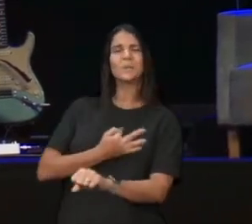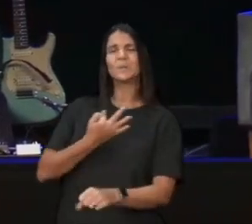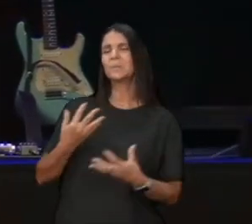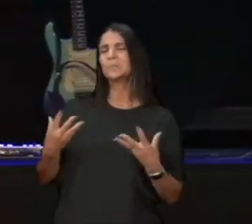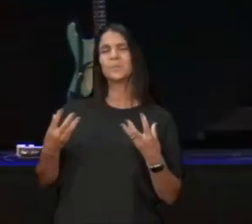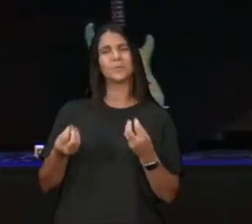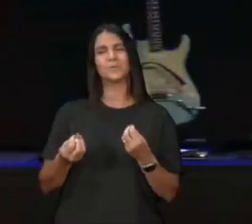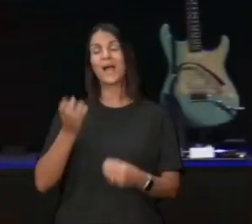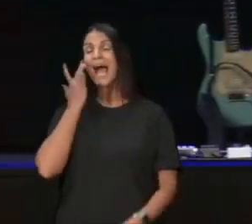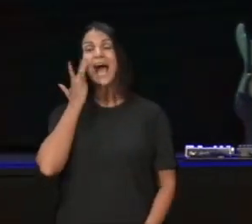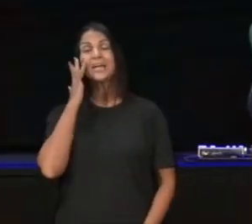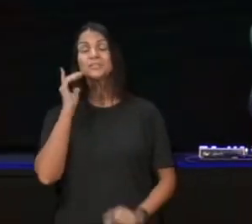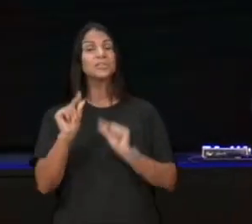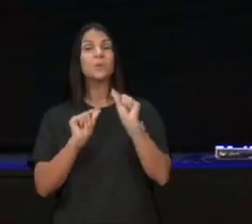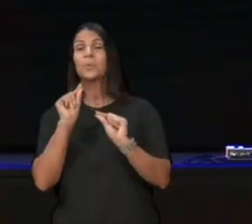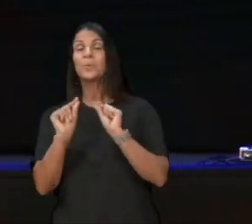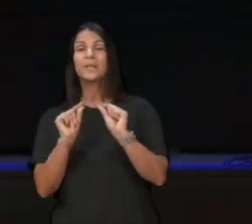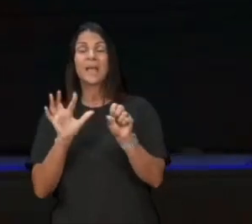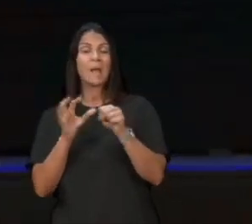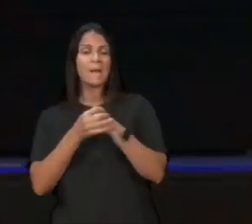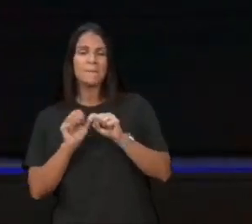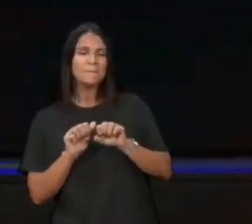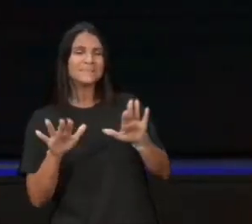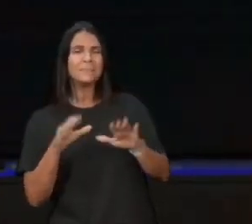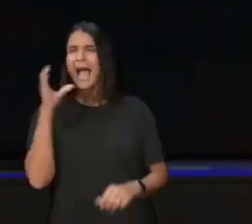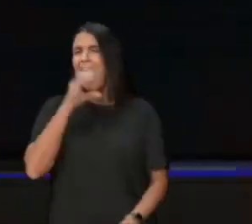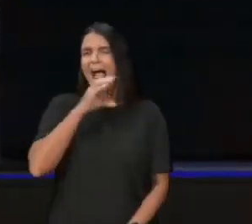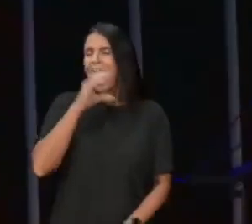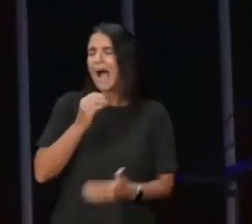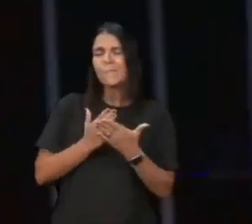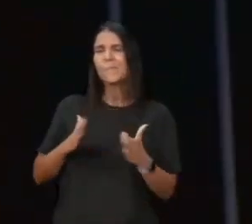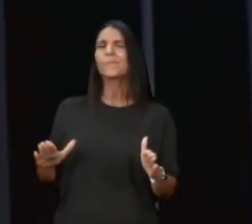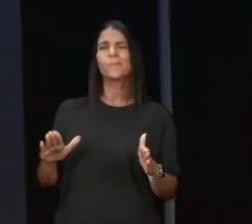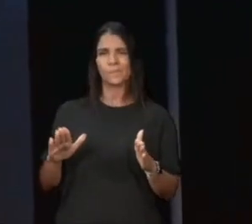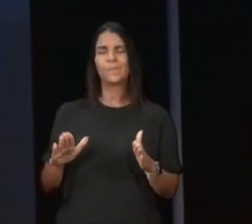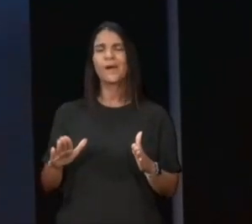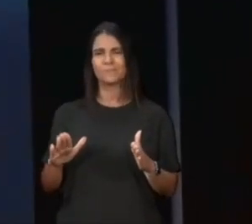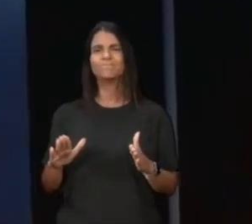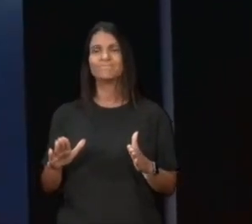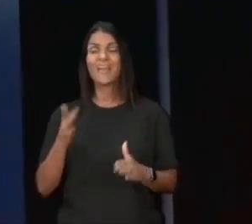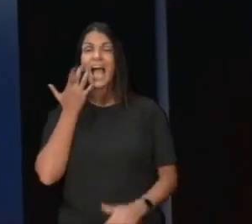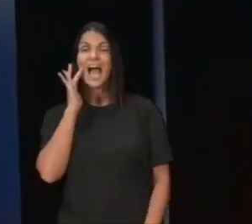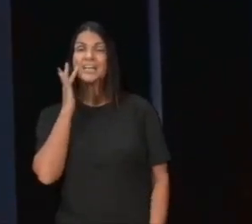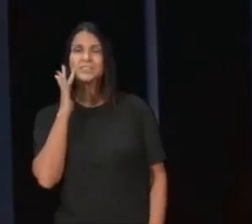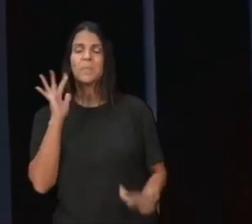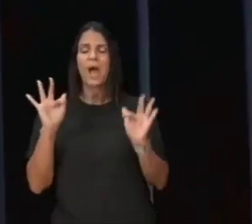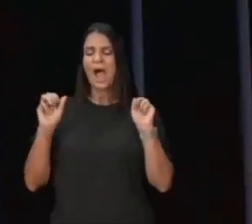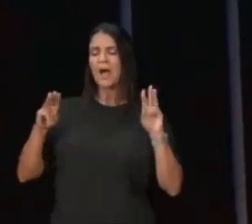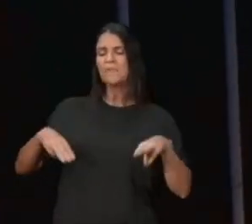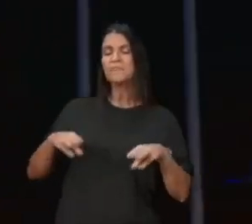resolvidas em pouco tempo, muitos de nós achávamos que poderíamos esperar o fim da pandemia para tomar algumas decisões